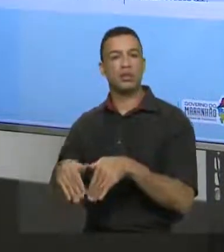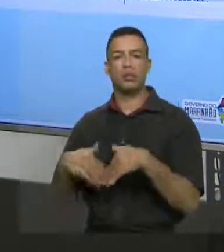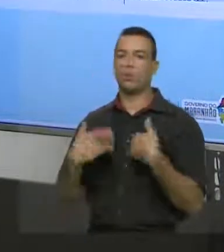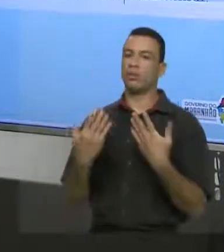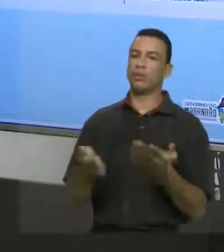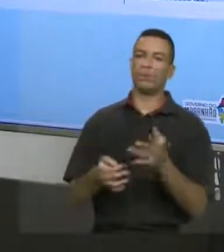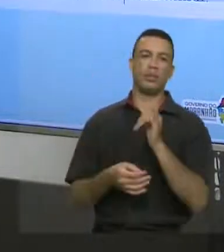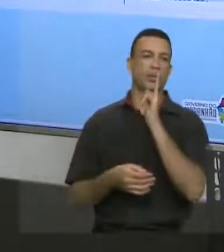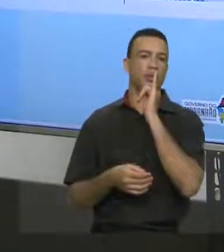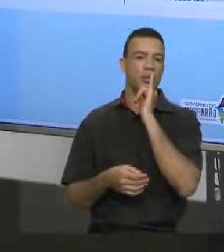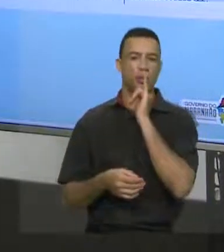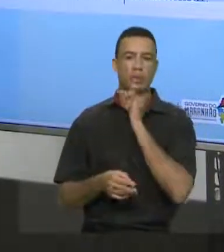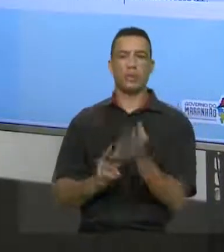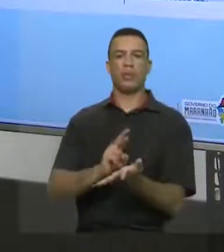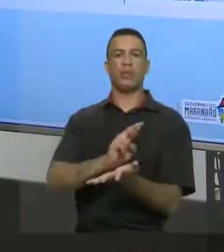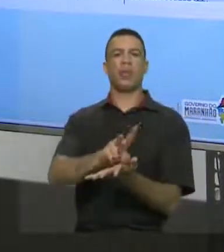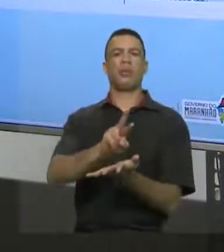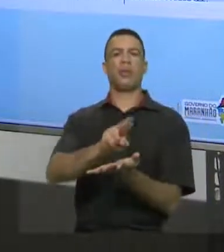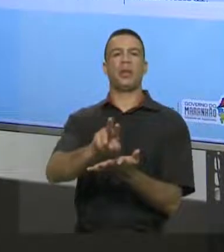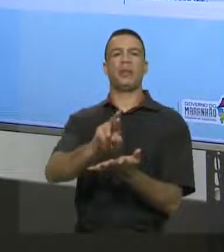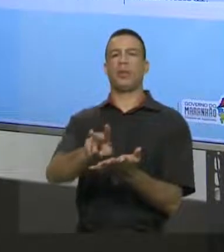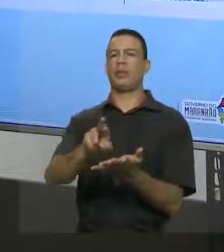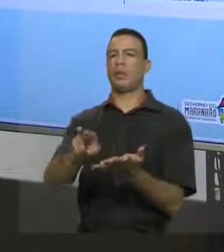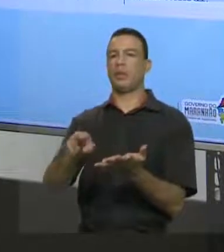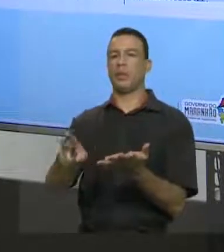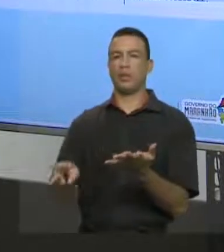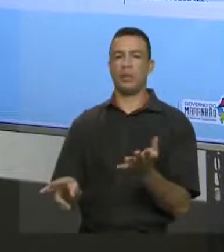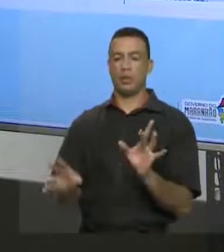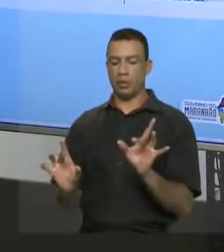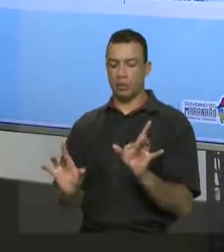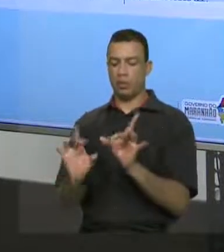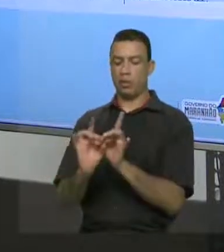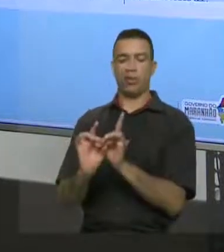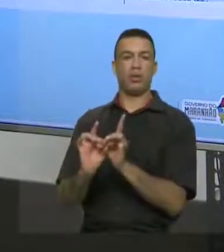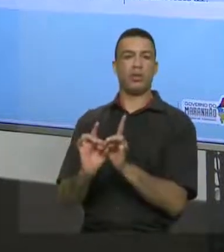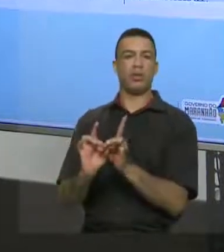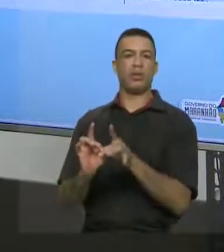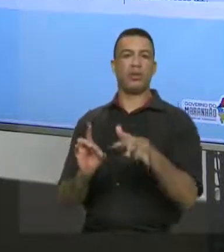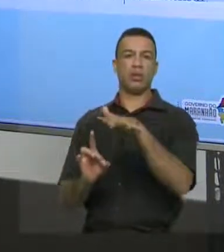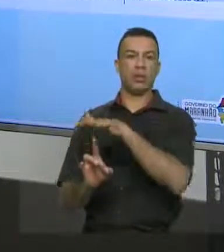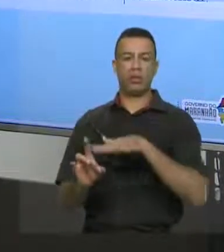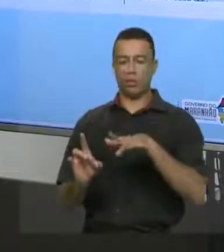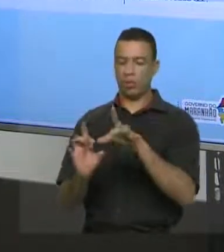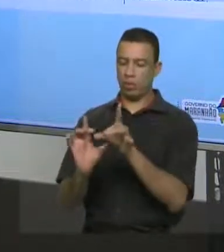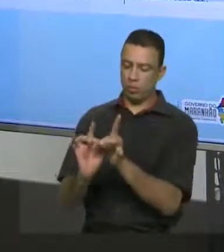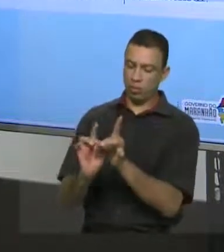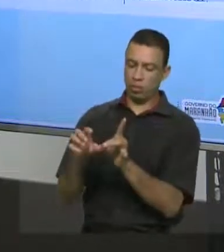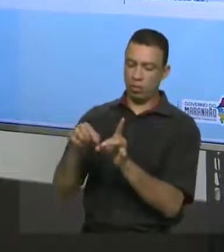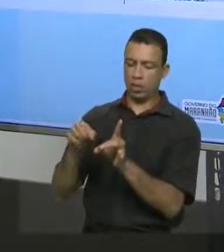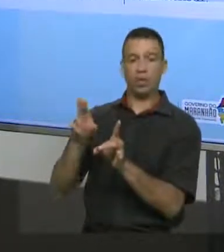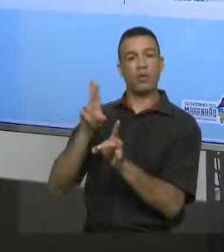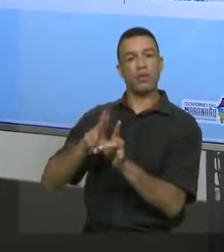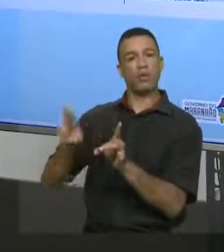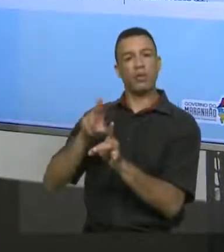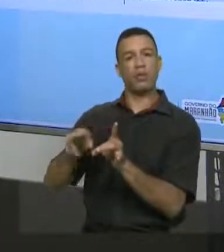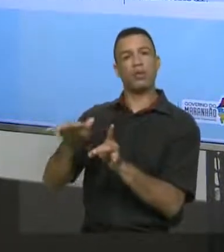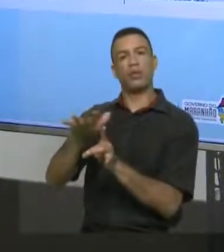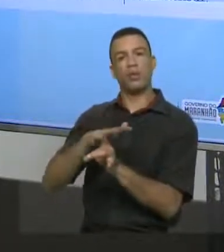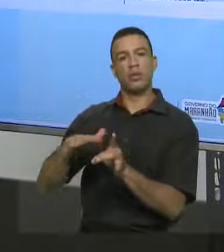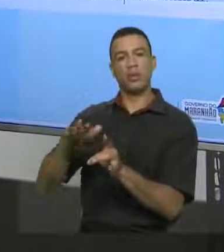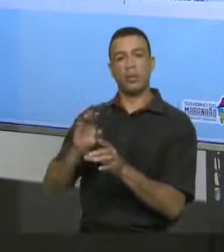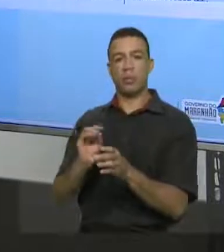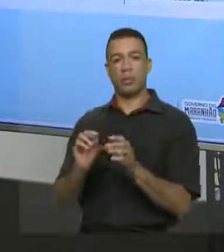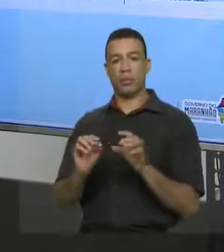exemplo das inúmeras relações que as conjunções atribuem aí nas